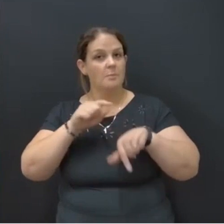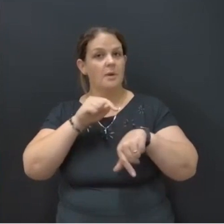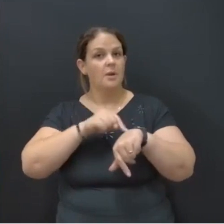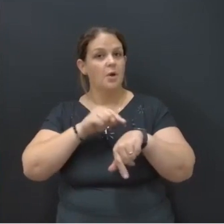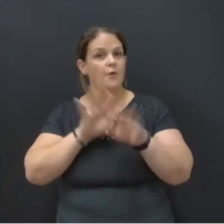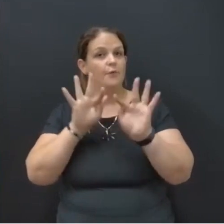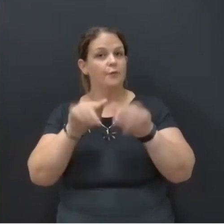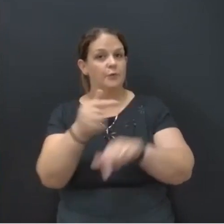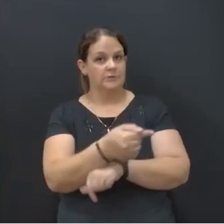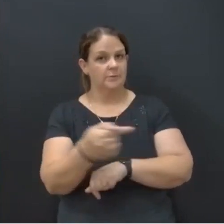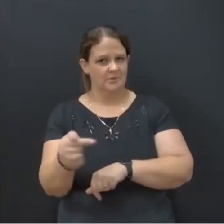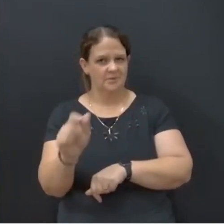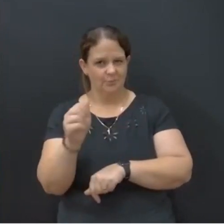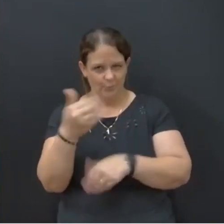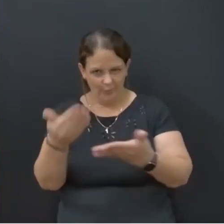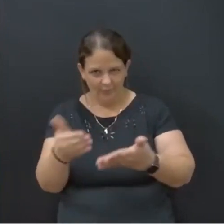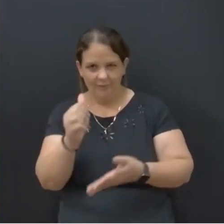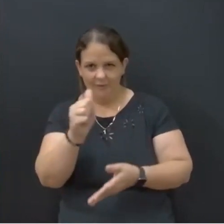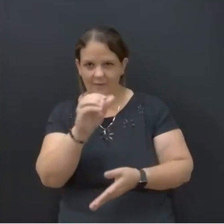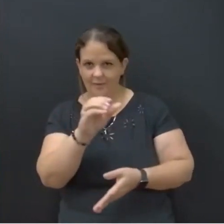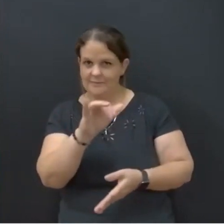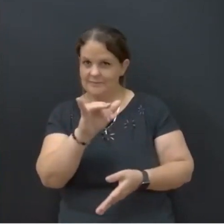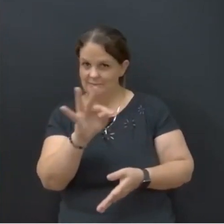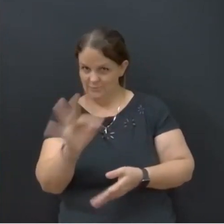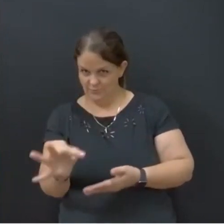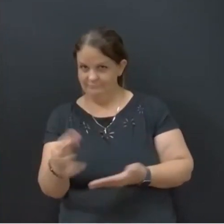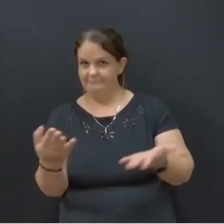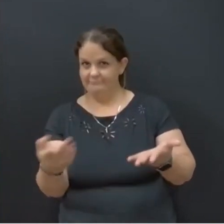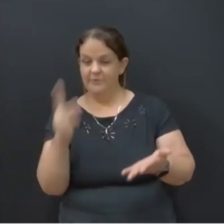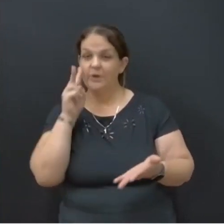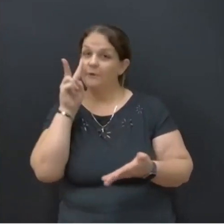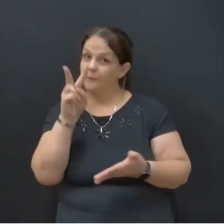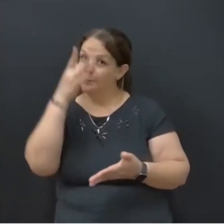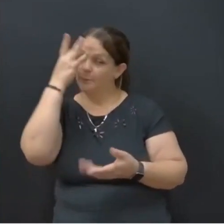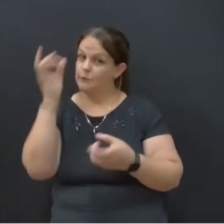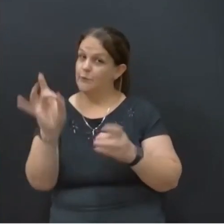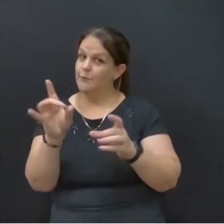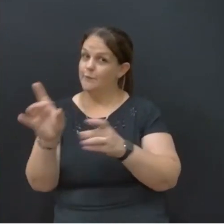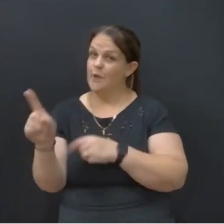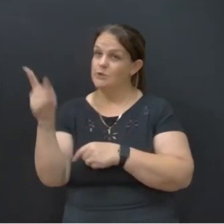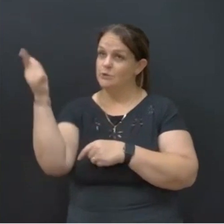semana. Né, Citi? Vocês estão vendo os ambulantes vindo de outros municípios aí,